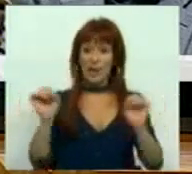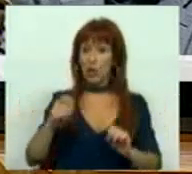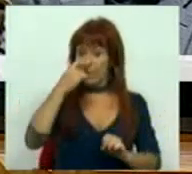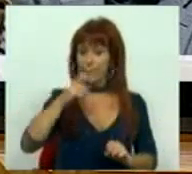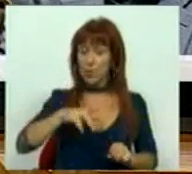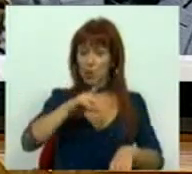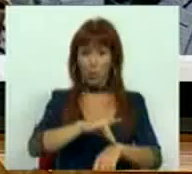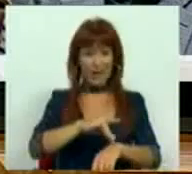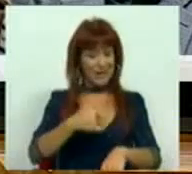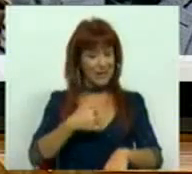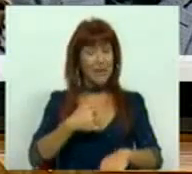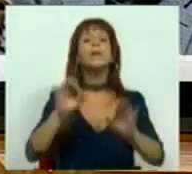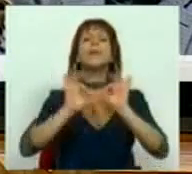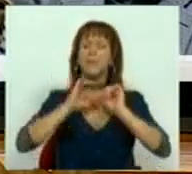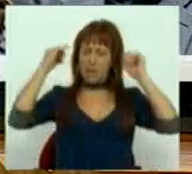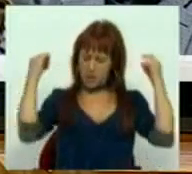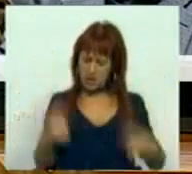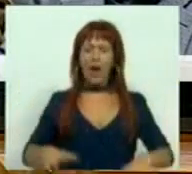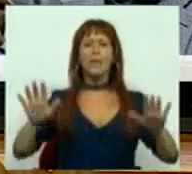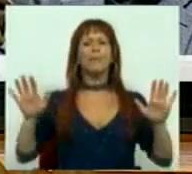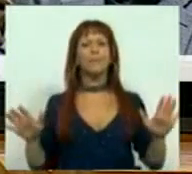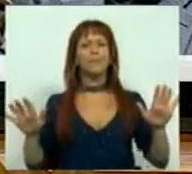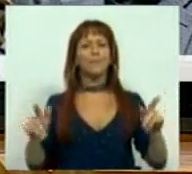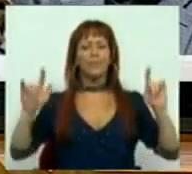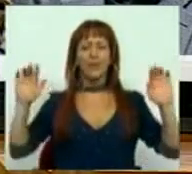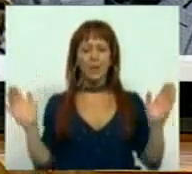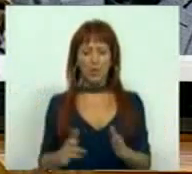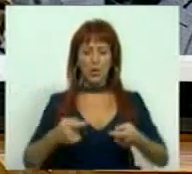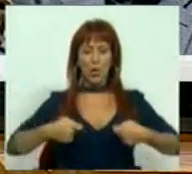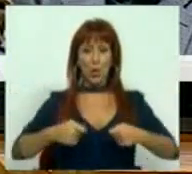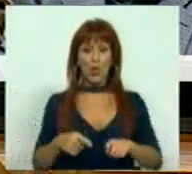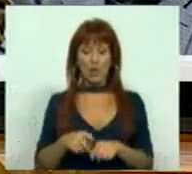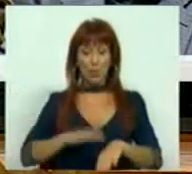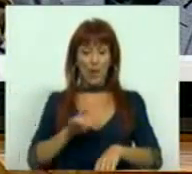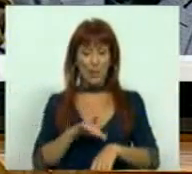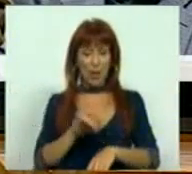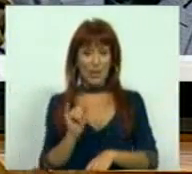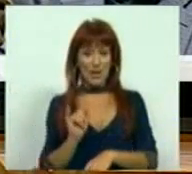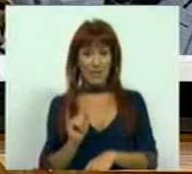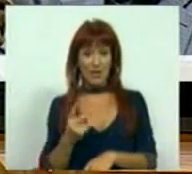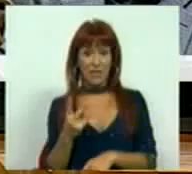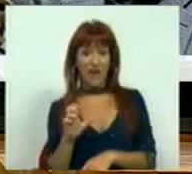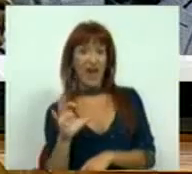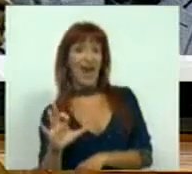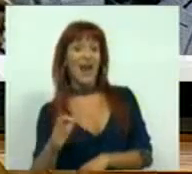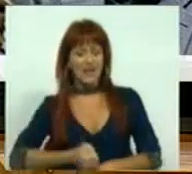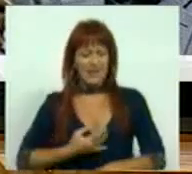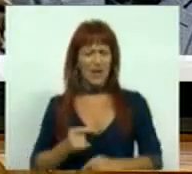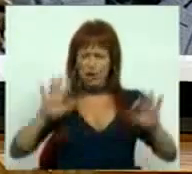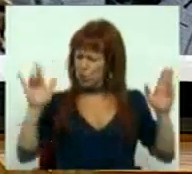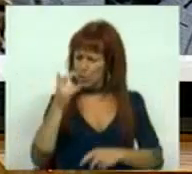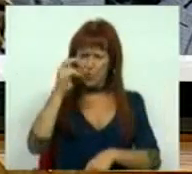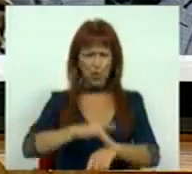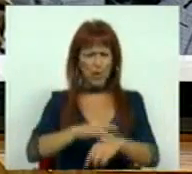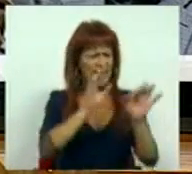portador ficará sem tratamento. A redução de custos com a infecção VIH-Sida não pode ser feita reduzindo o número de